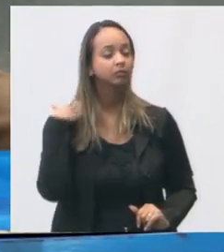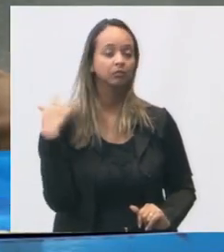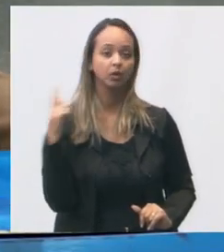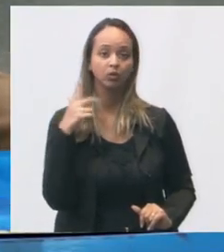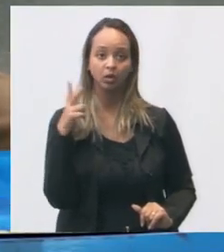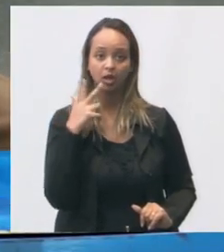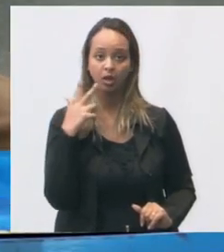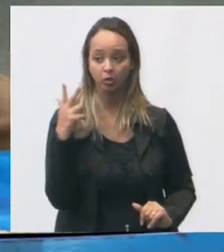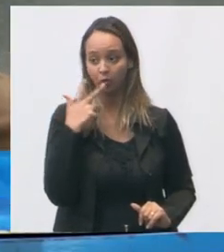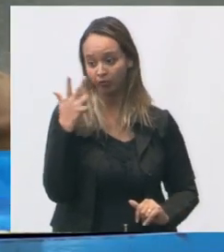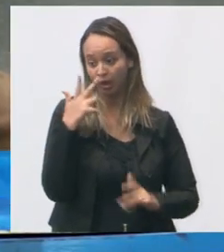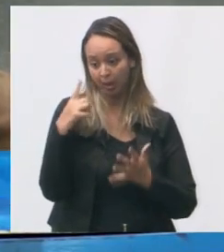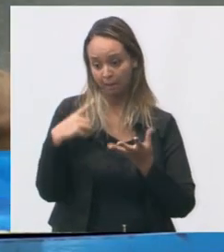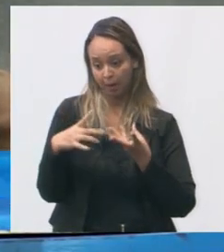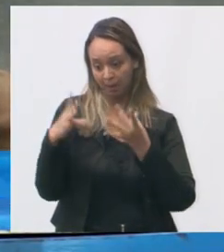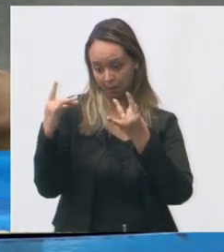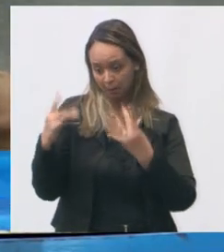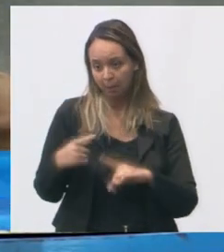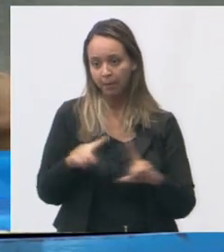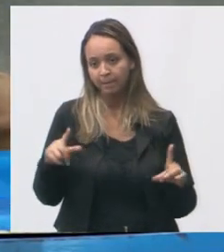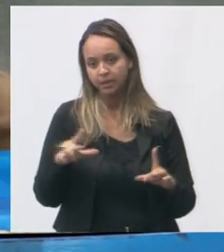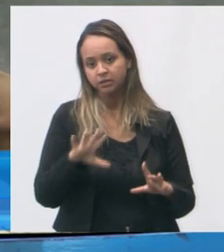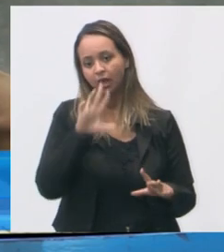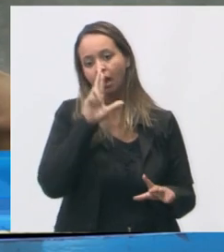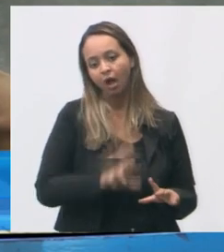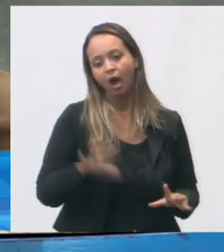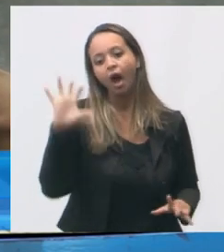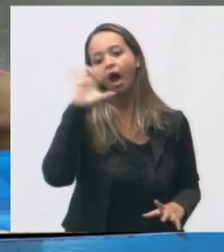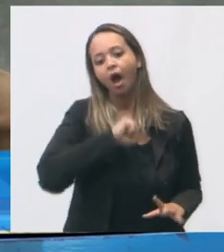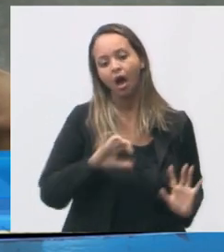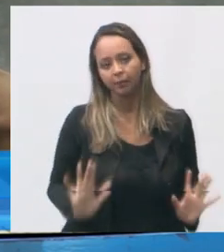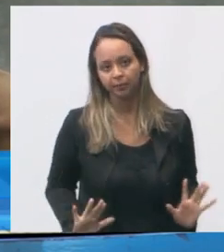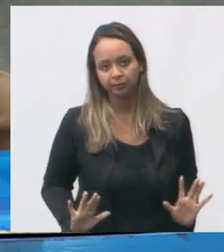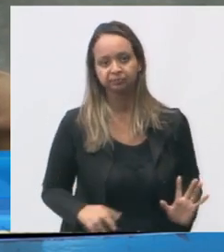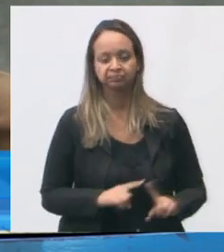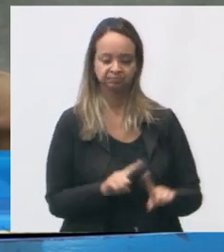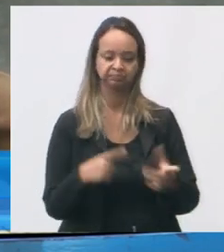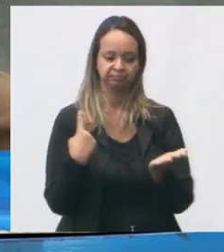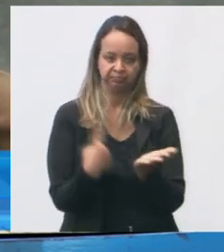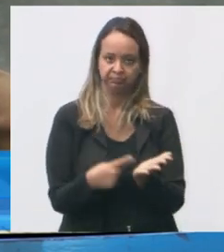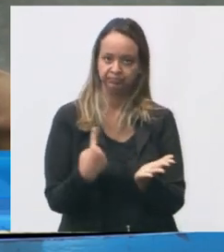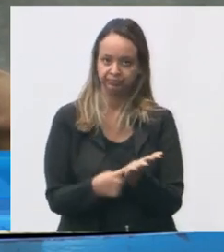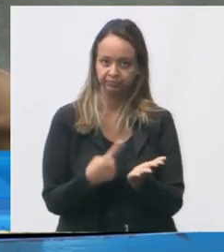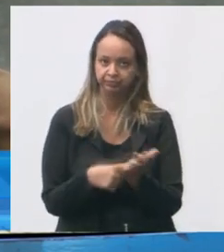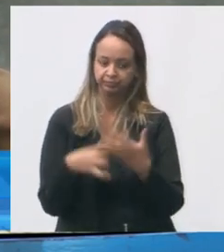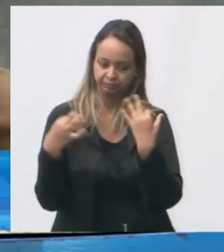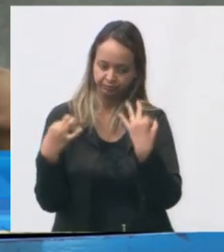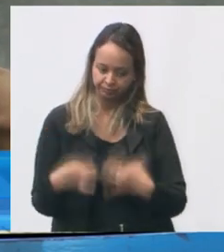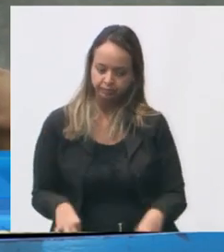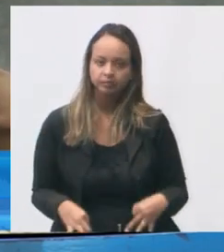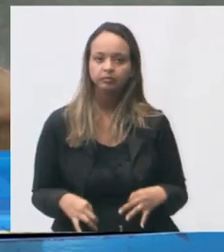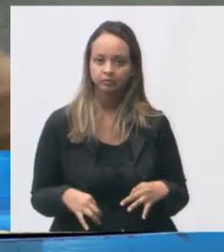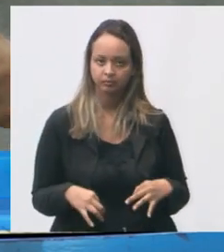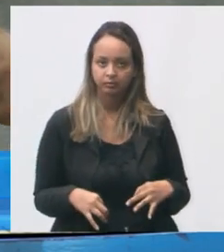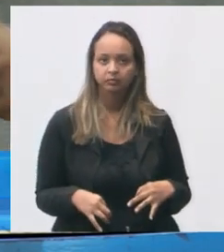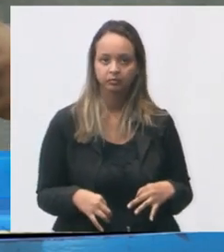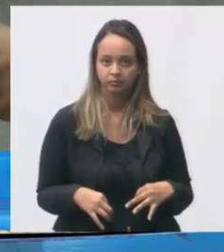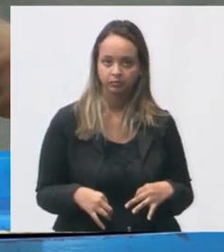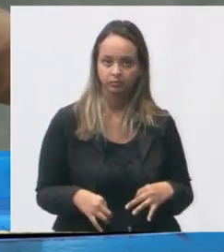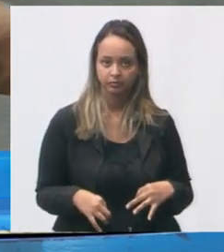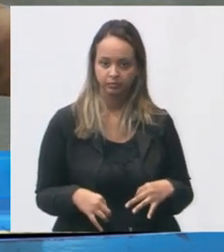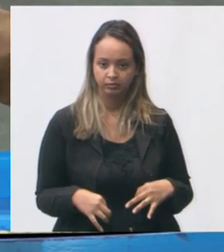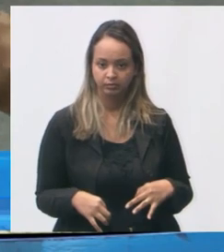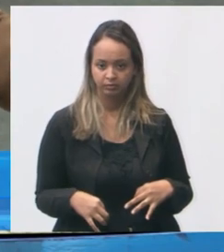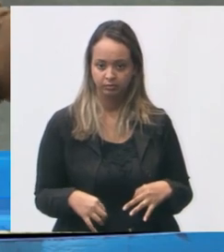para ser objetivo na fala, mas ficou acordado isso que seria,